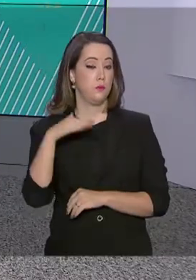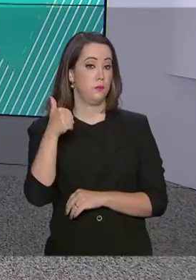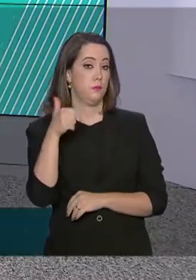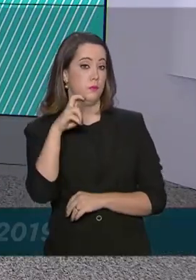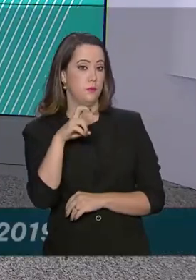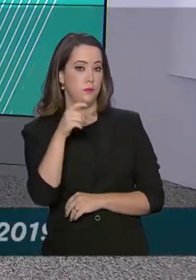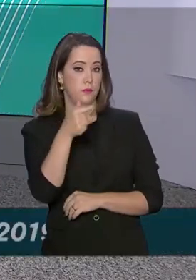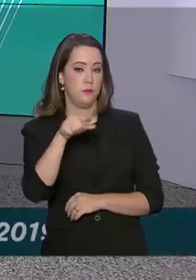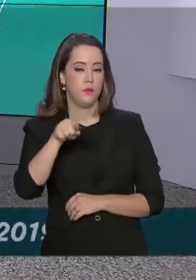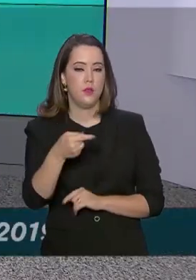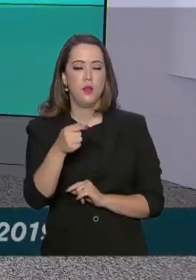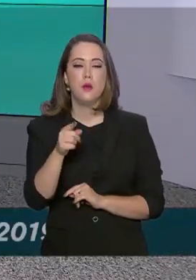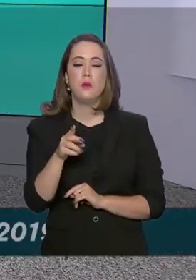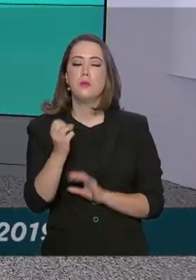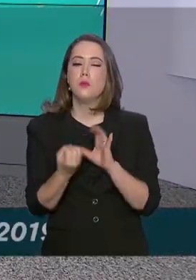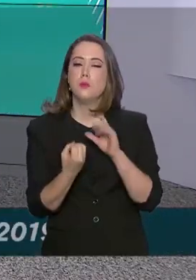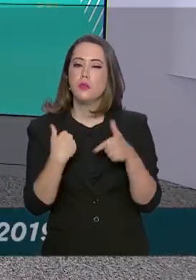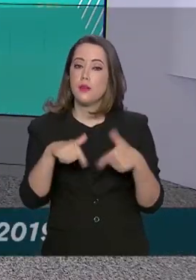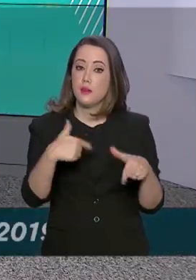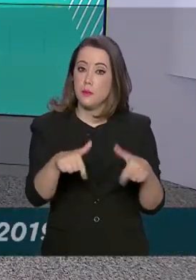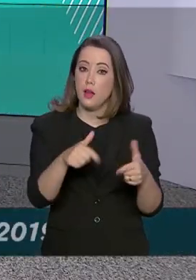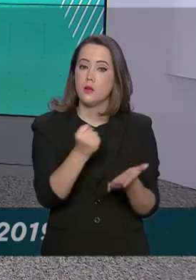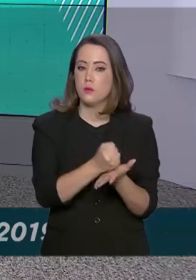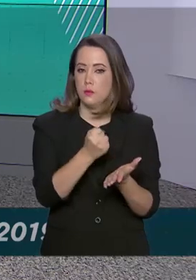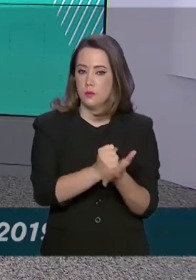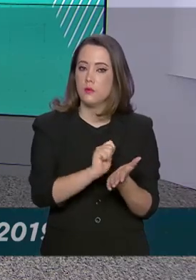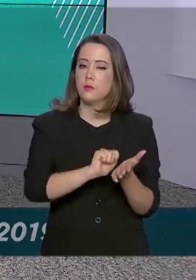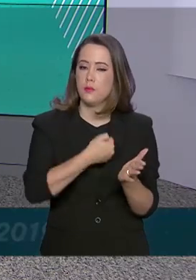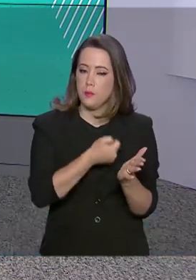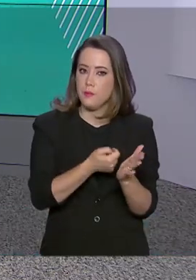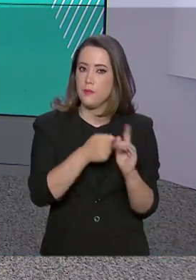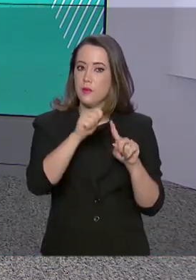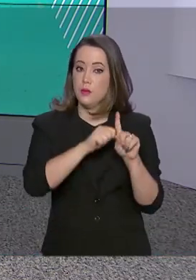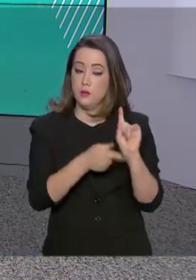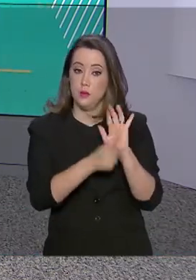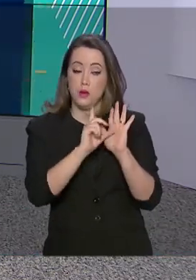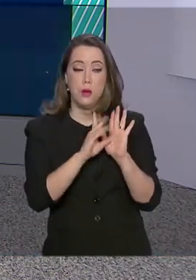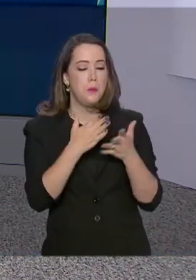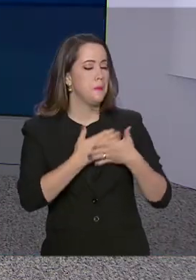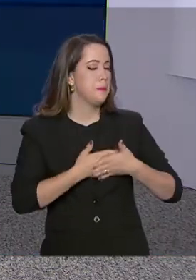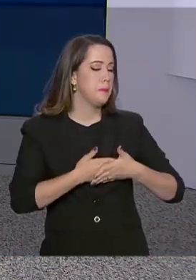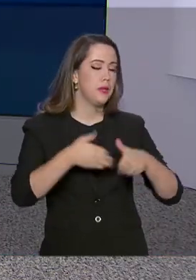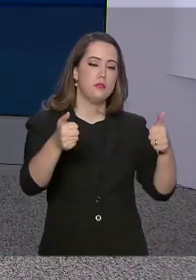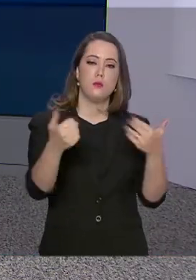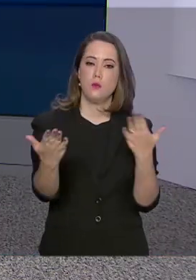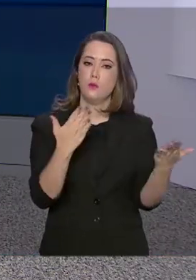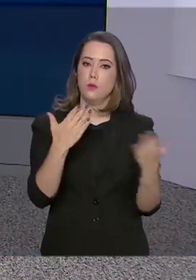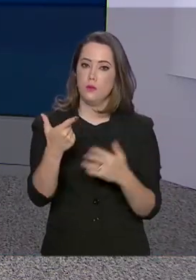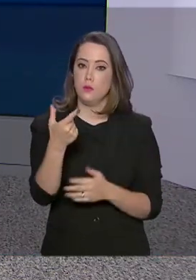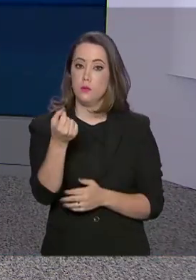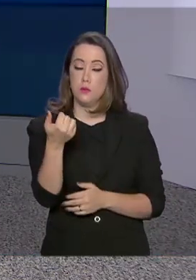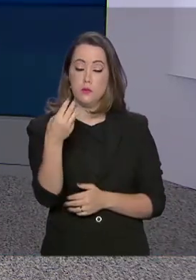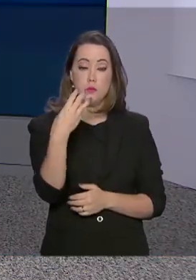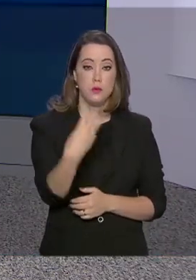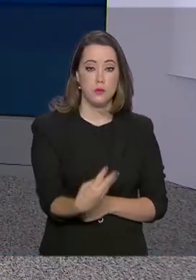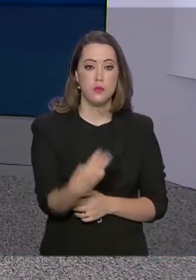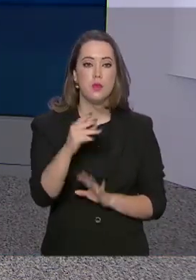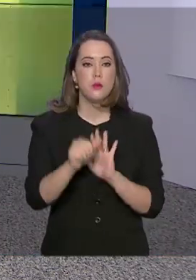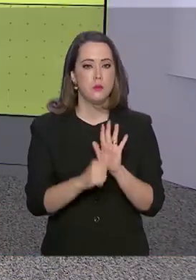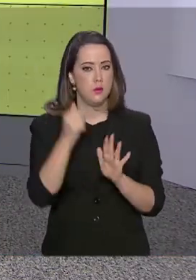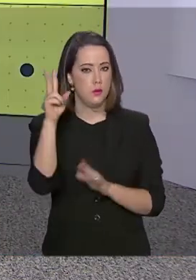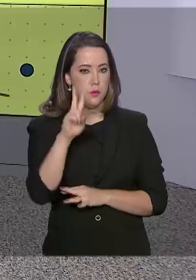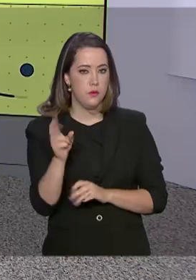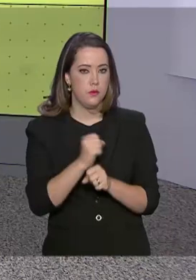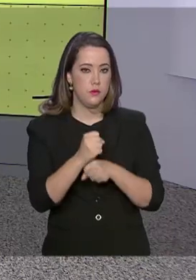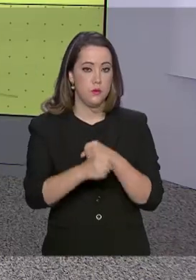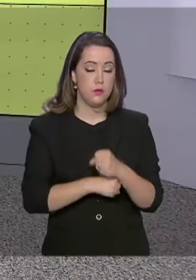157 mil vagas de empregos formais no mês passado. É o melhor setembro desde 2013 e foi a primeira vez